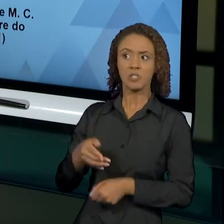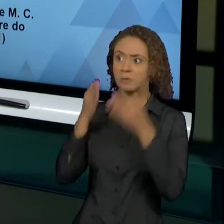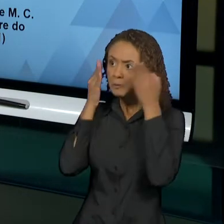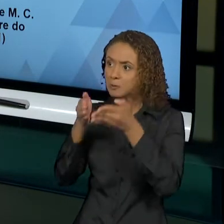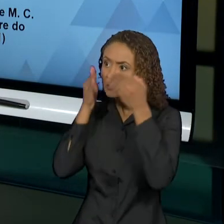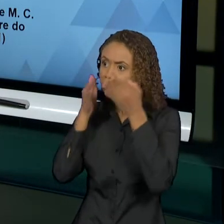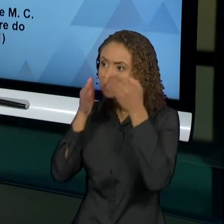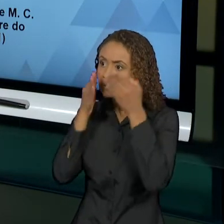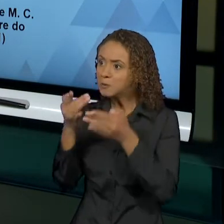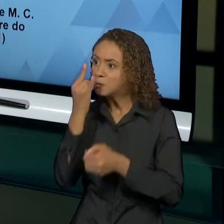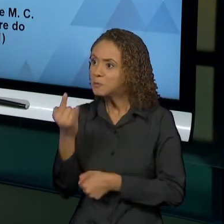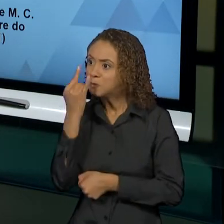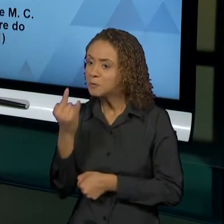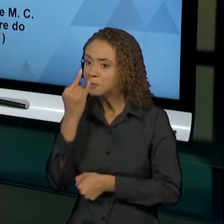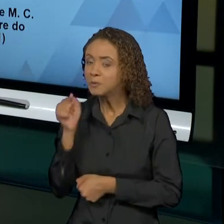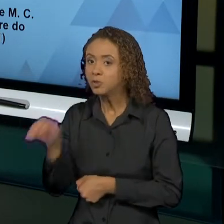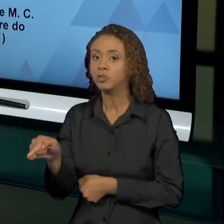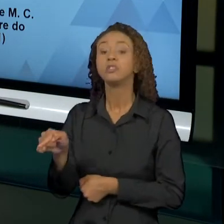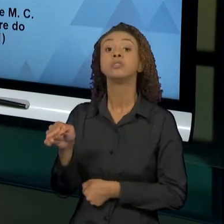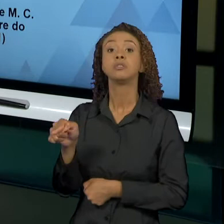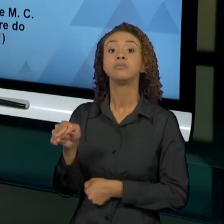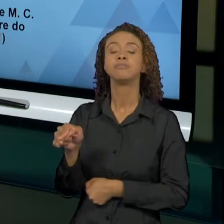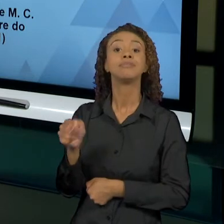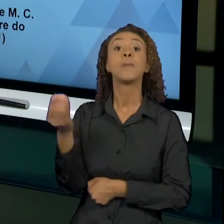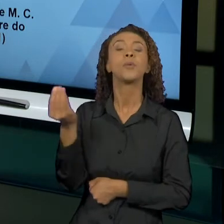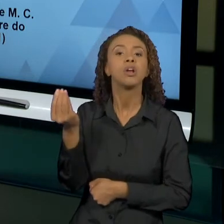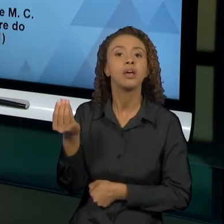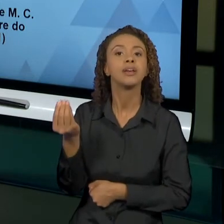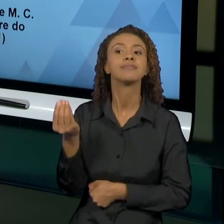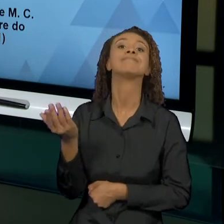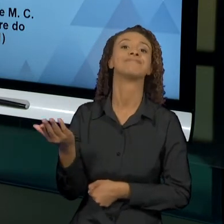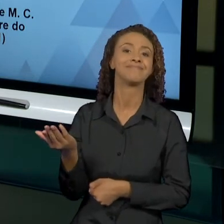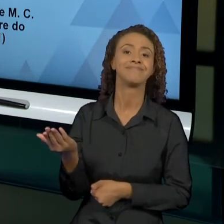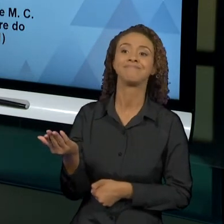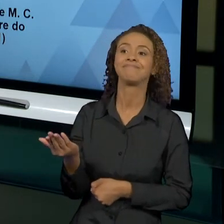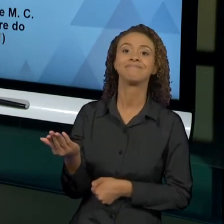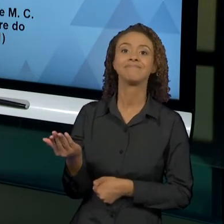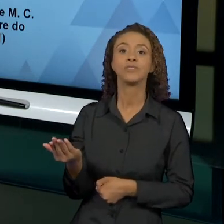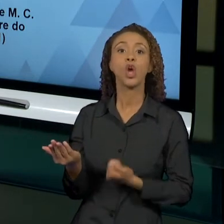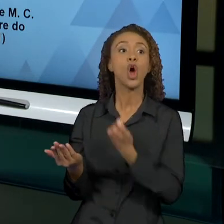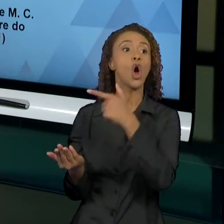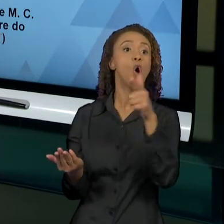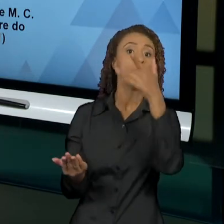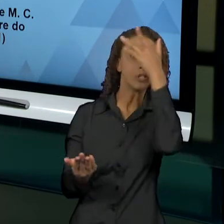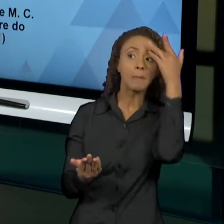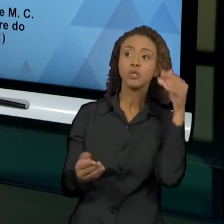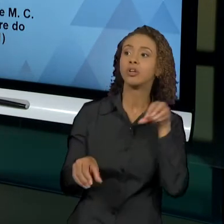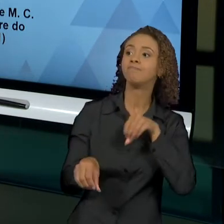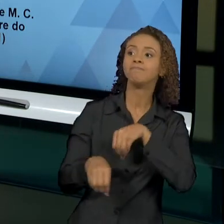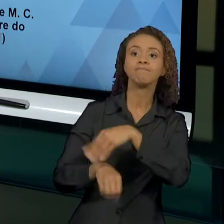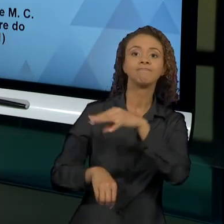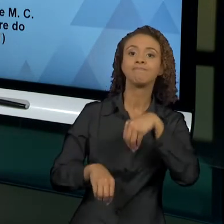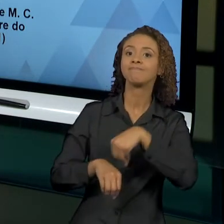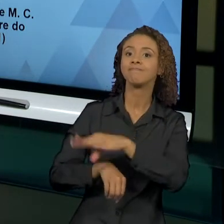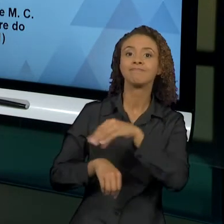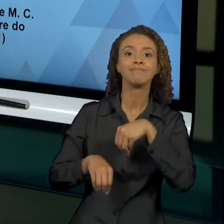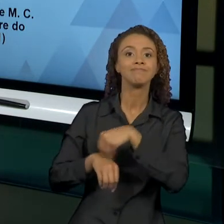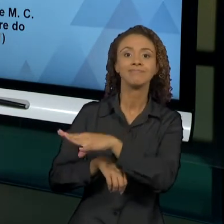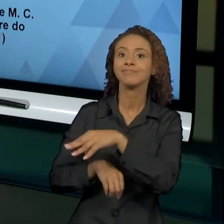do sujeito neurótico é aquele que, de alguma forma, não teve na sua relação com o outro condições para que